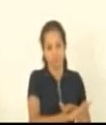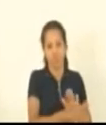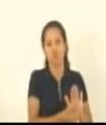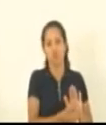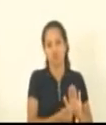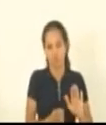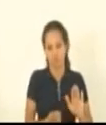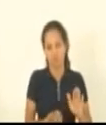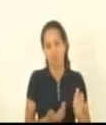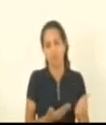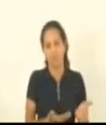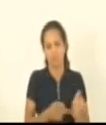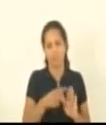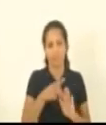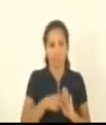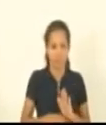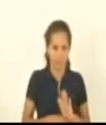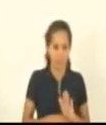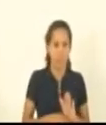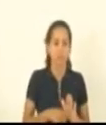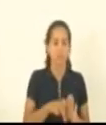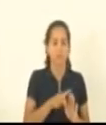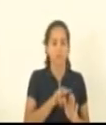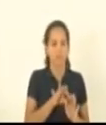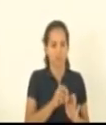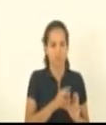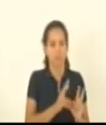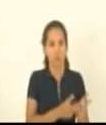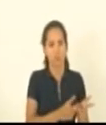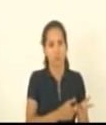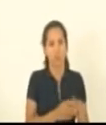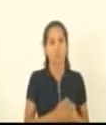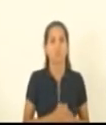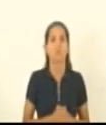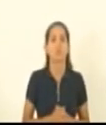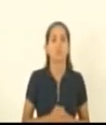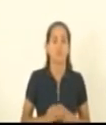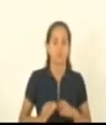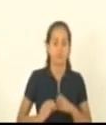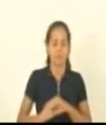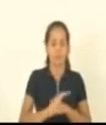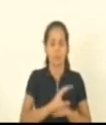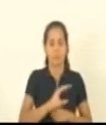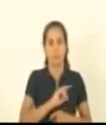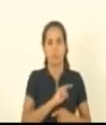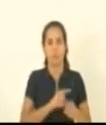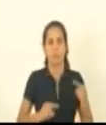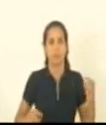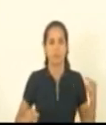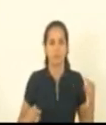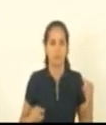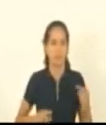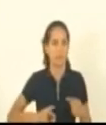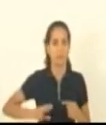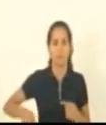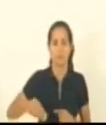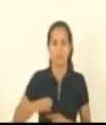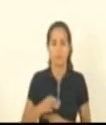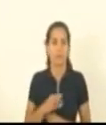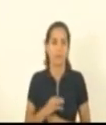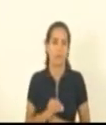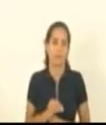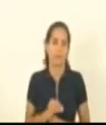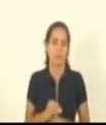o projeto pela manutenção do veto pela inconstitucionalidade do projeto não pelo mérito dele